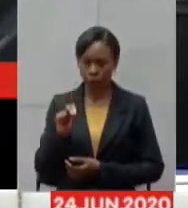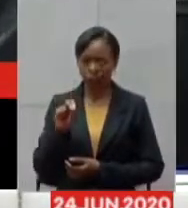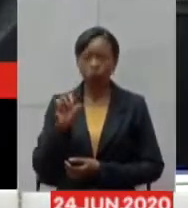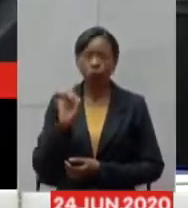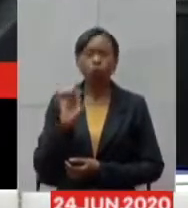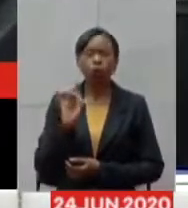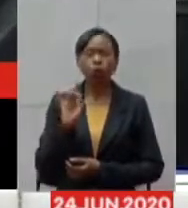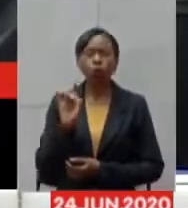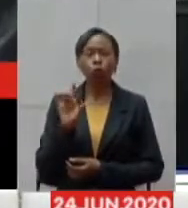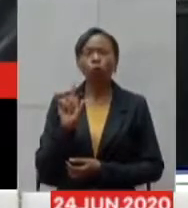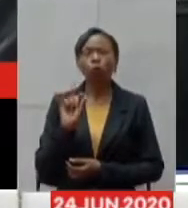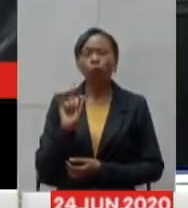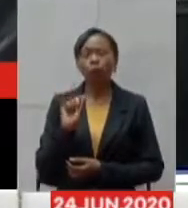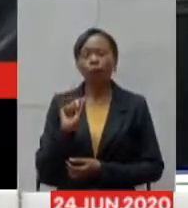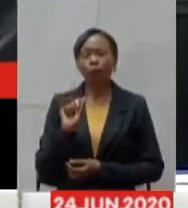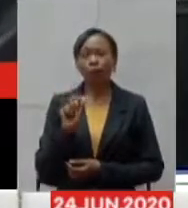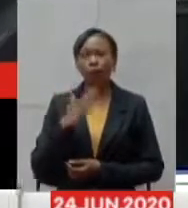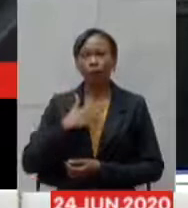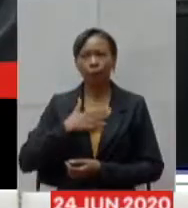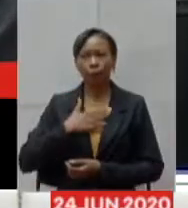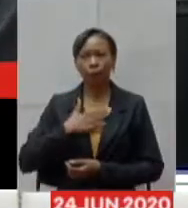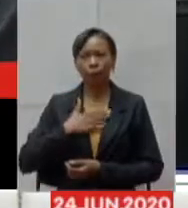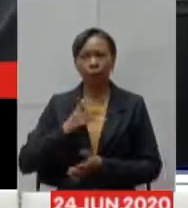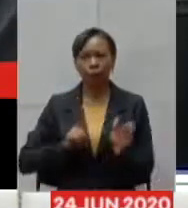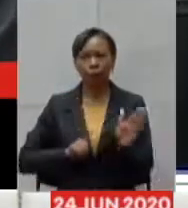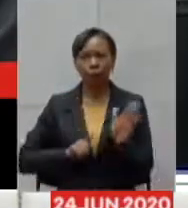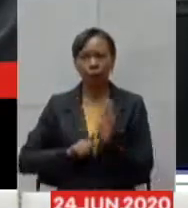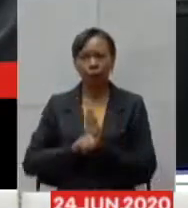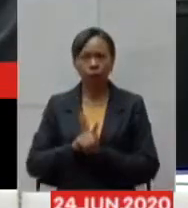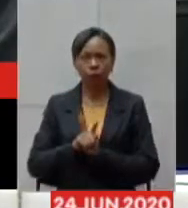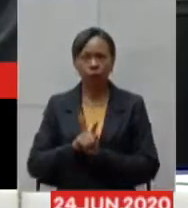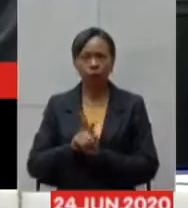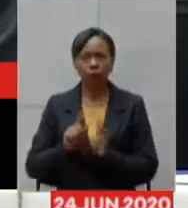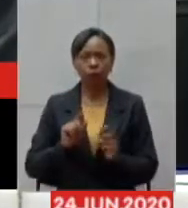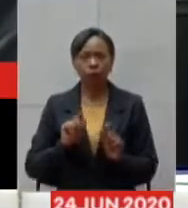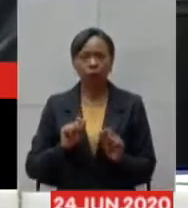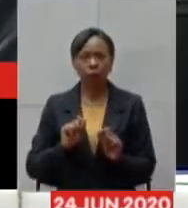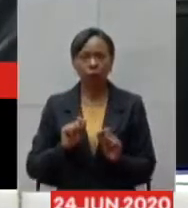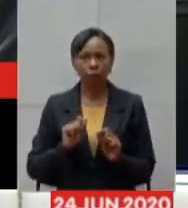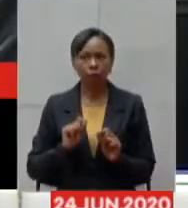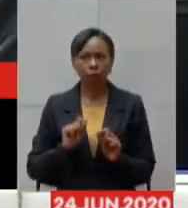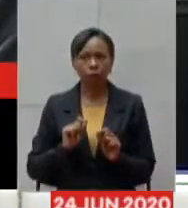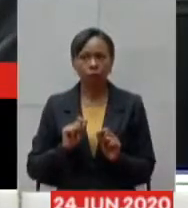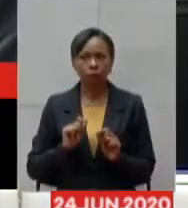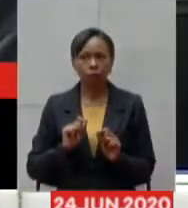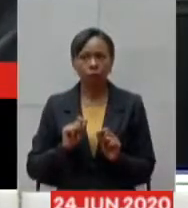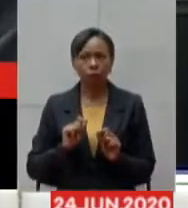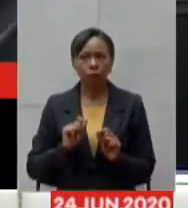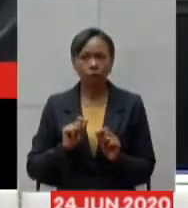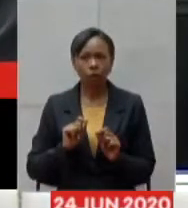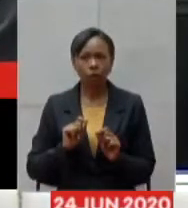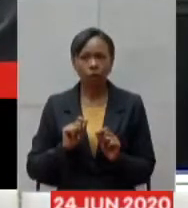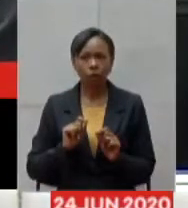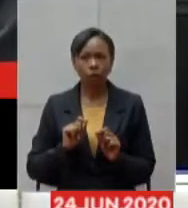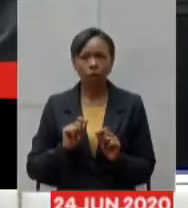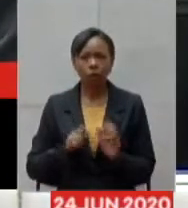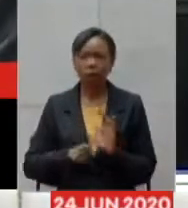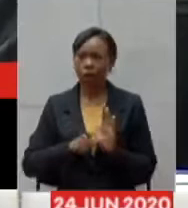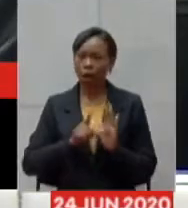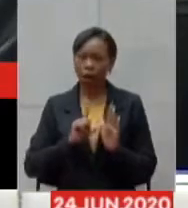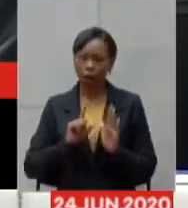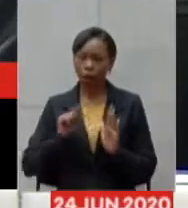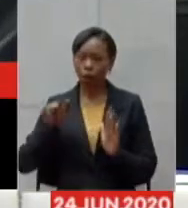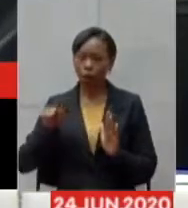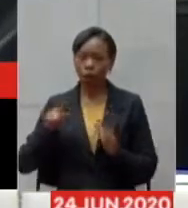pergunta que eu faria através de vossa excelência já está contemplada com a pergunta que foi feita pelo doutor